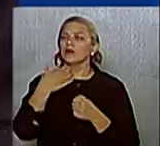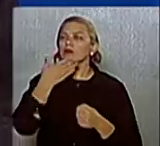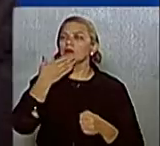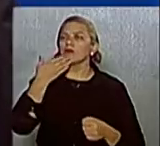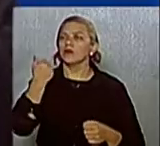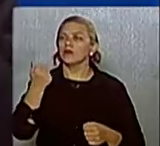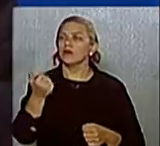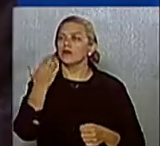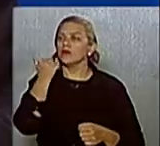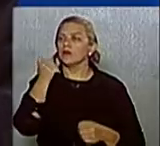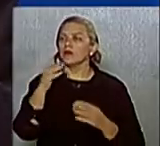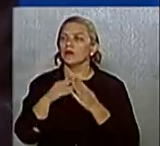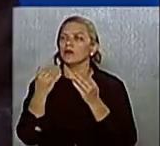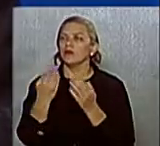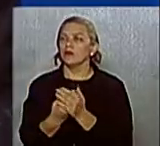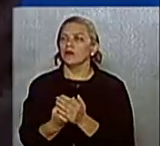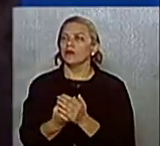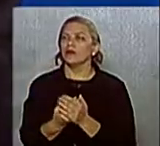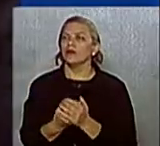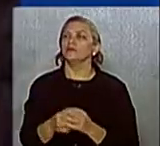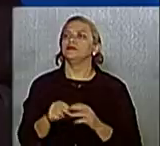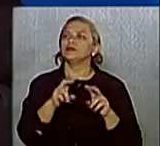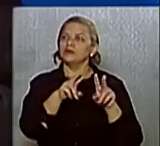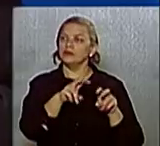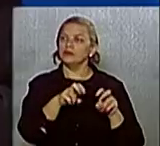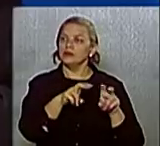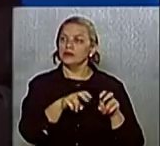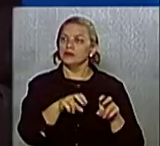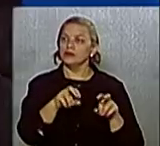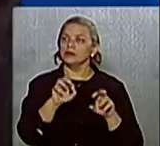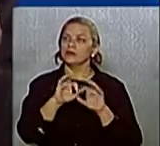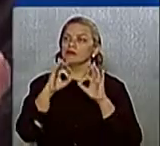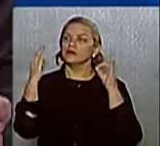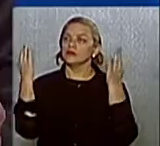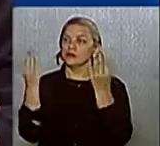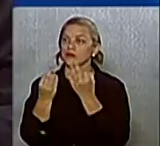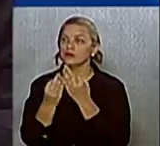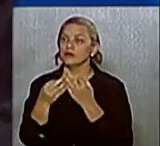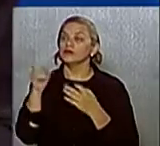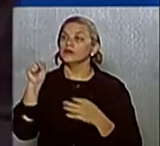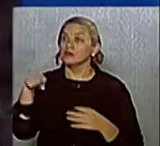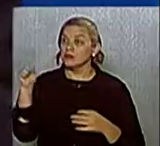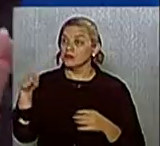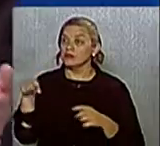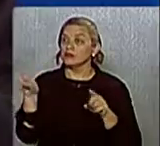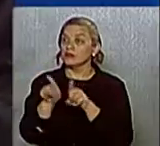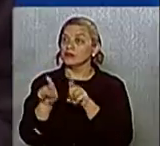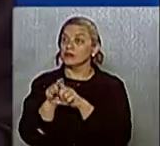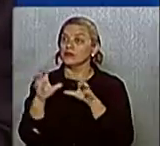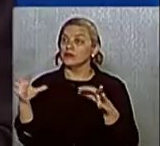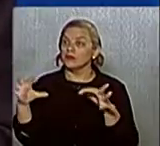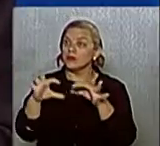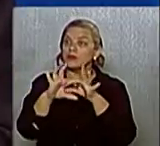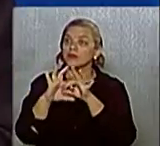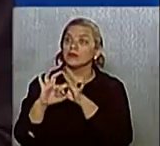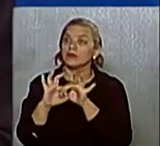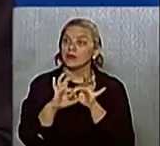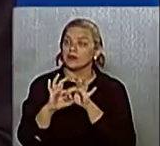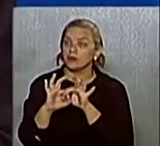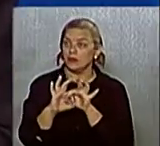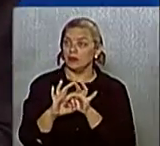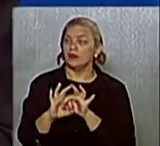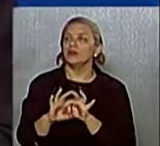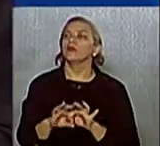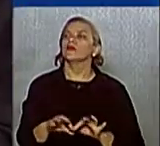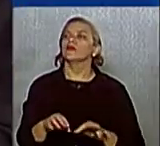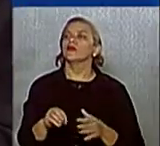não saiba, a agricultura familiar está adotada no nosso governo. Eu abri uma licitação, inclusive, em parceria com a Secretaria de Agricultura do